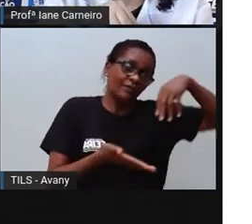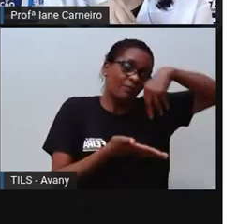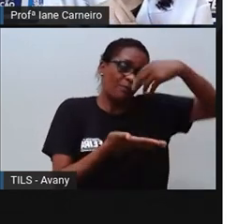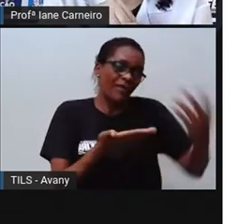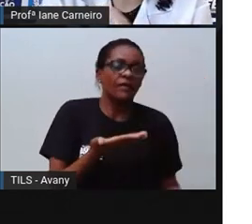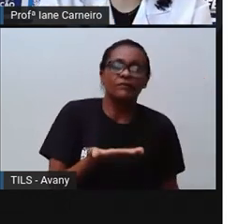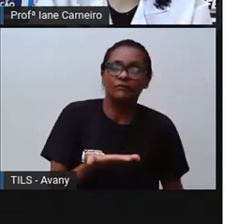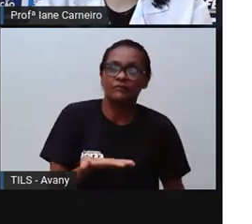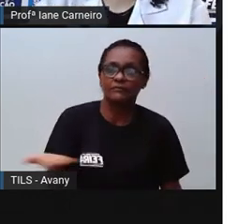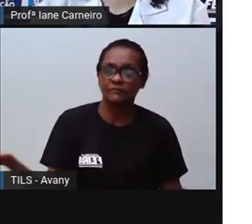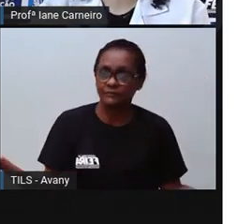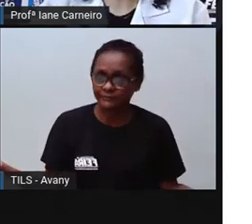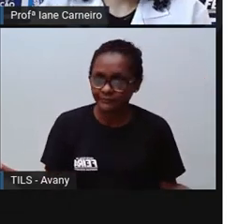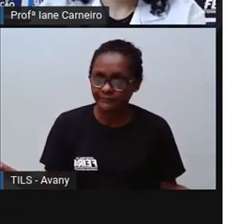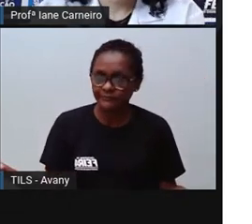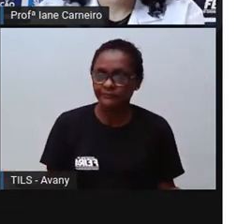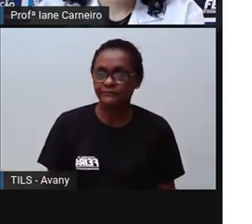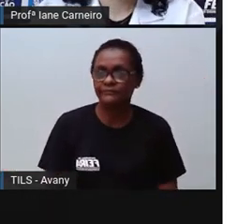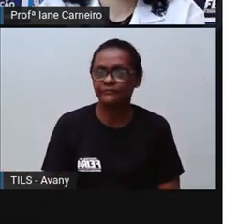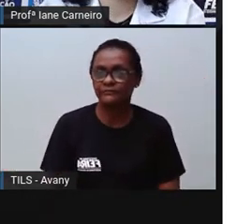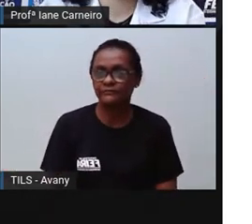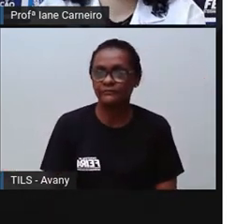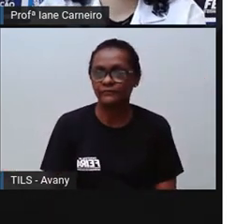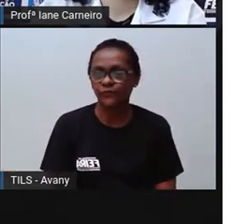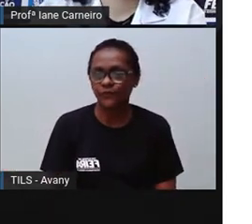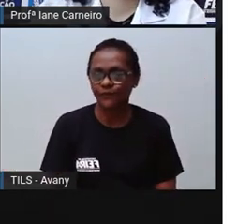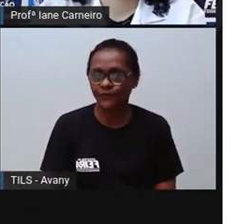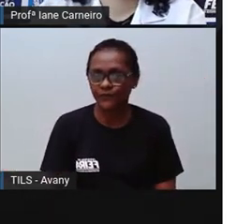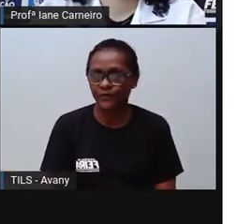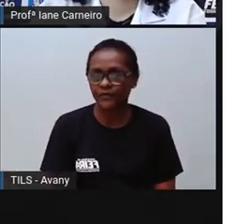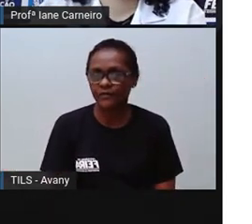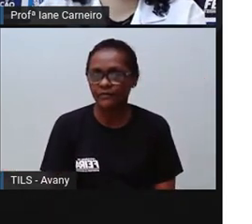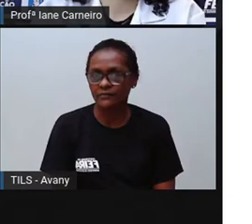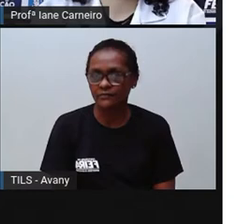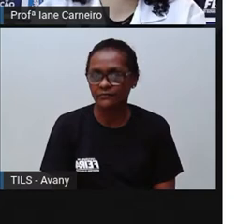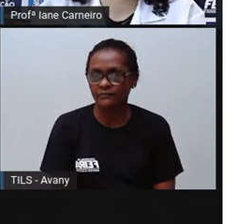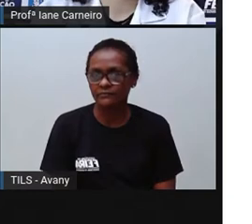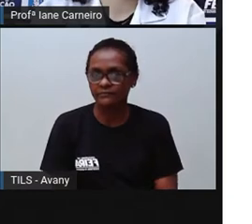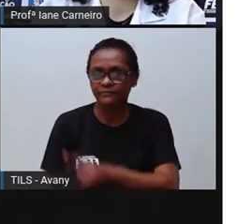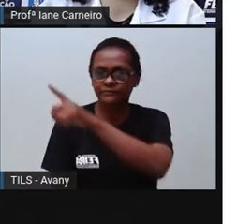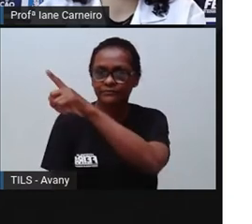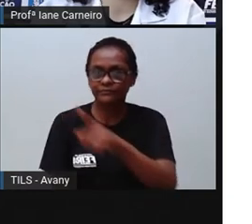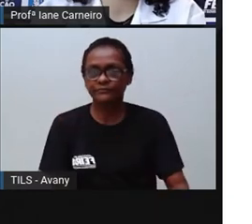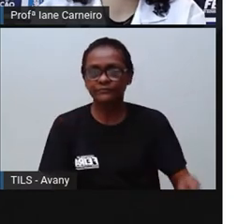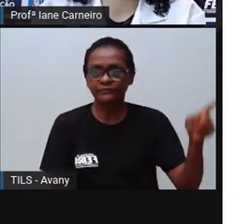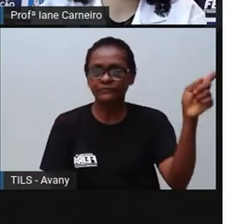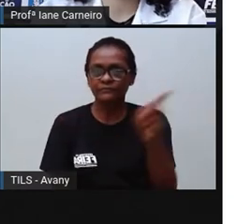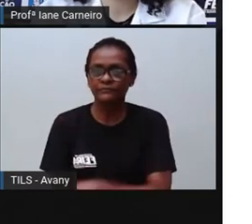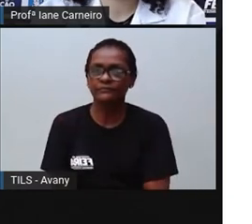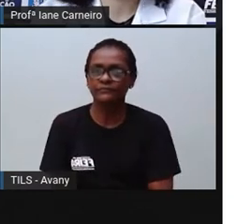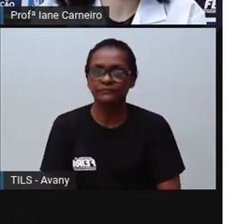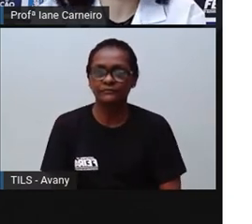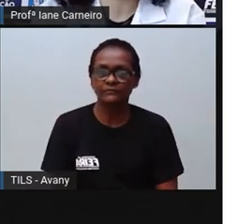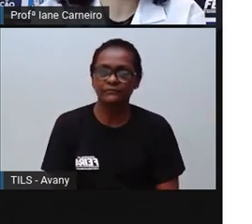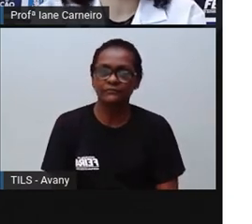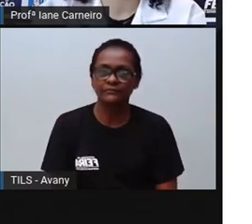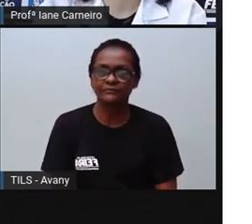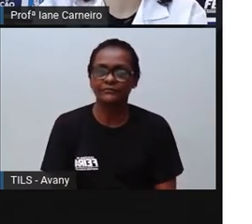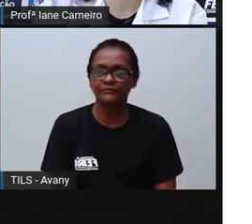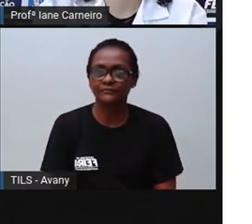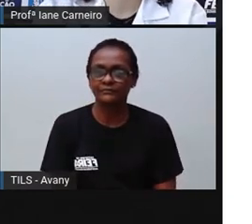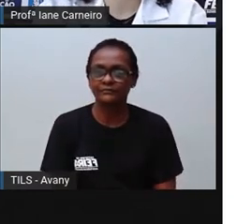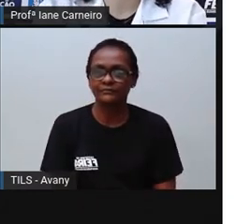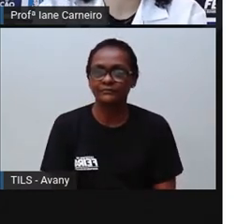se machucar, tá certo? Então, ó, a pró chamando a atenção de que não pode,